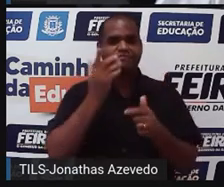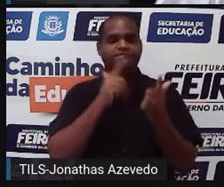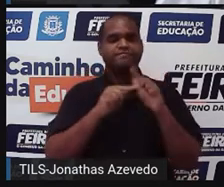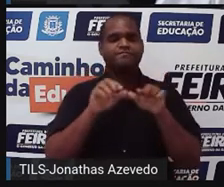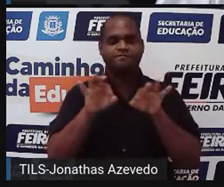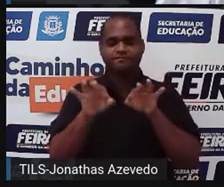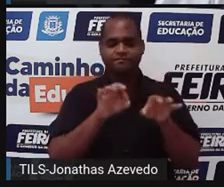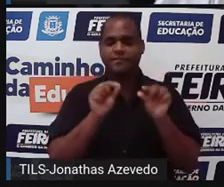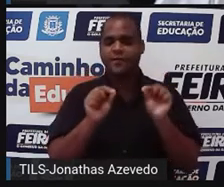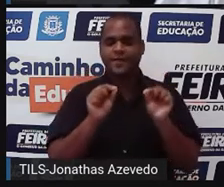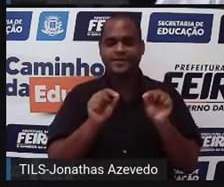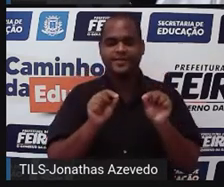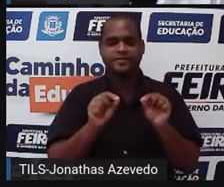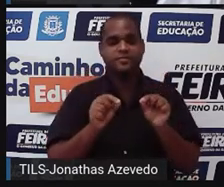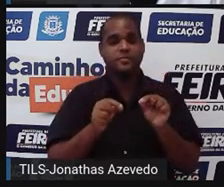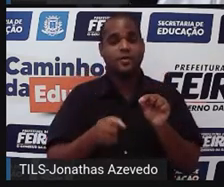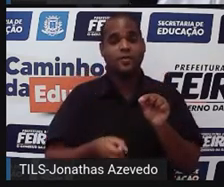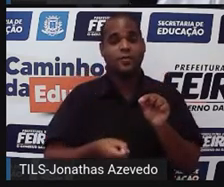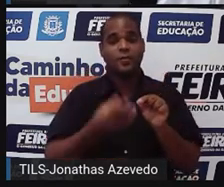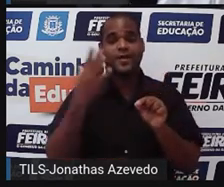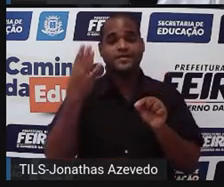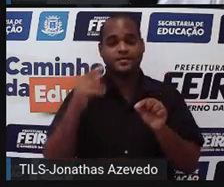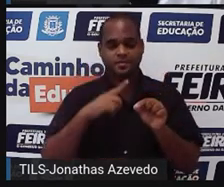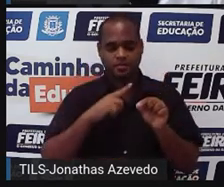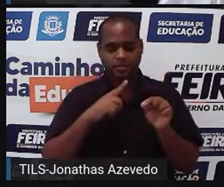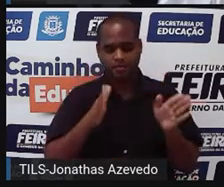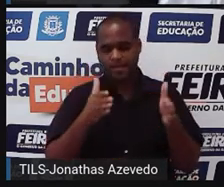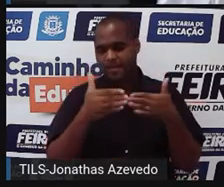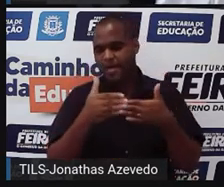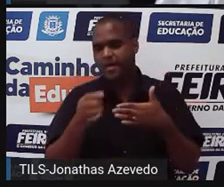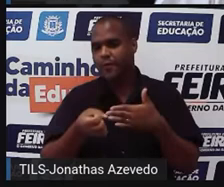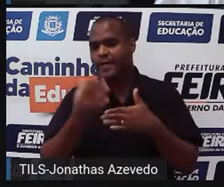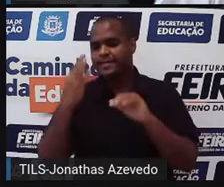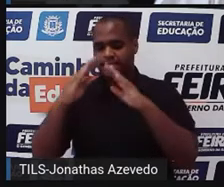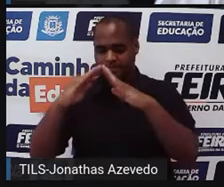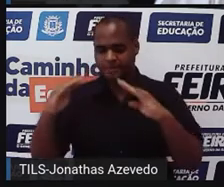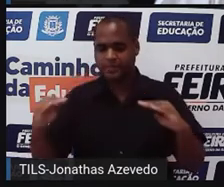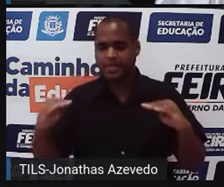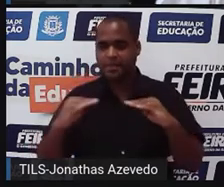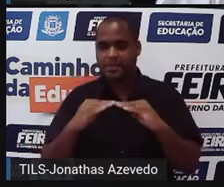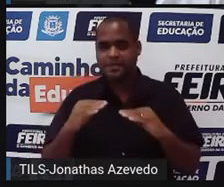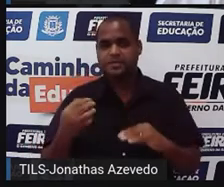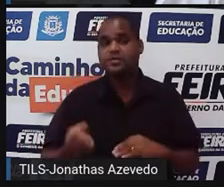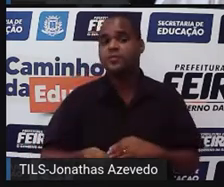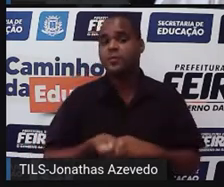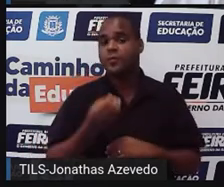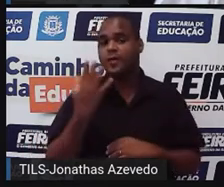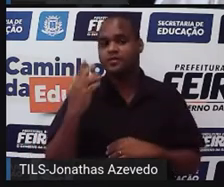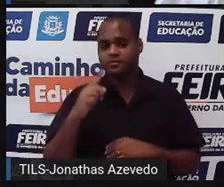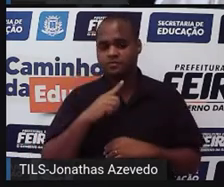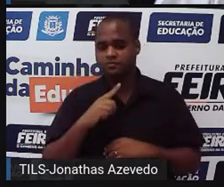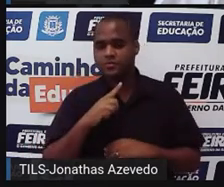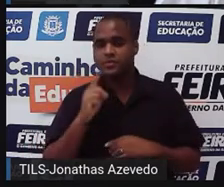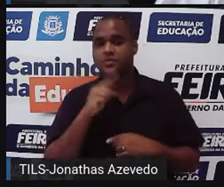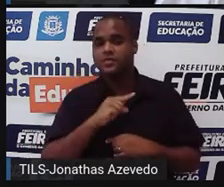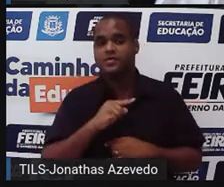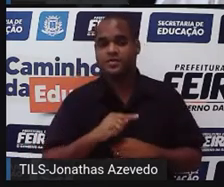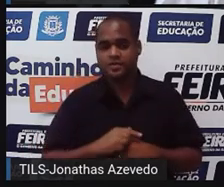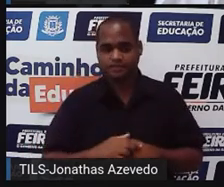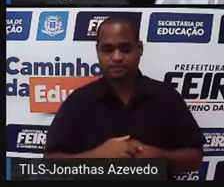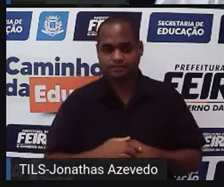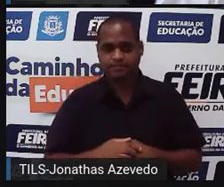construídas? Quantos cubos foram construídos? Quantas pirâmides de base quadrada foram